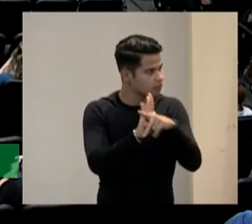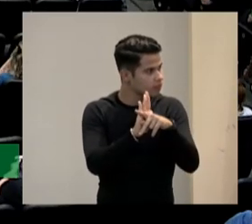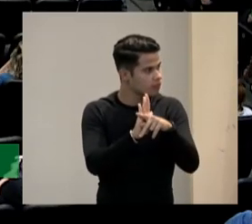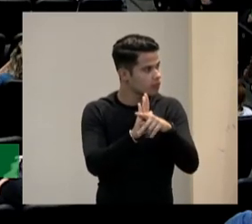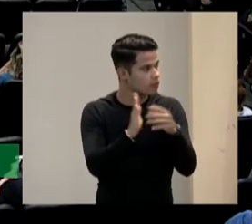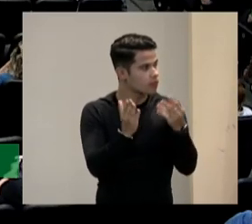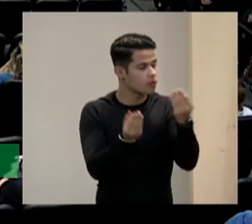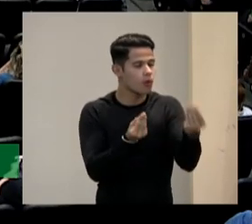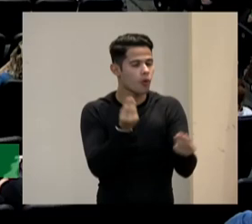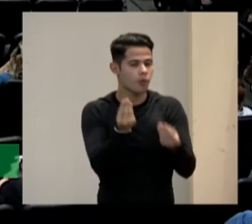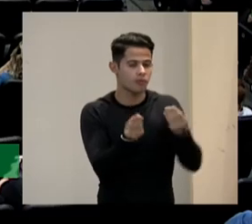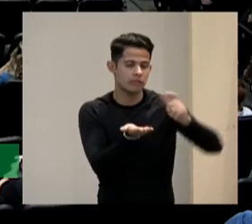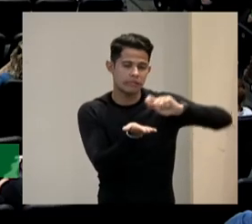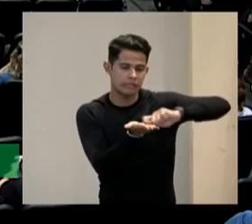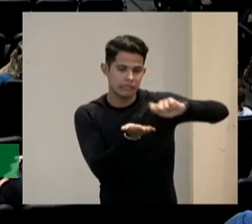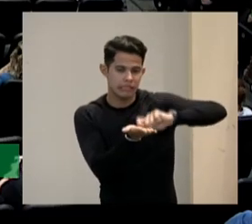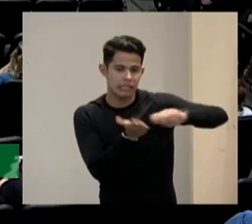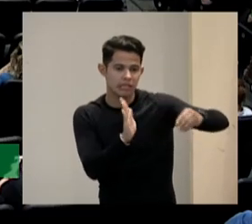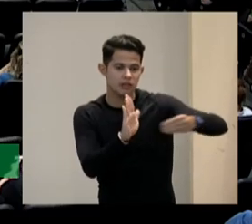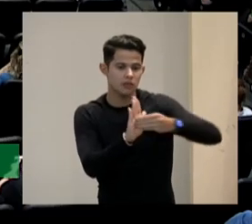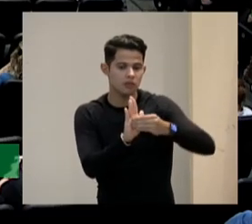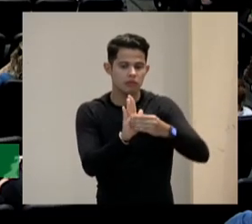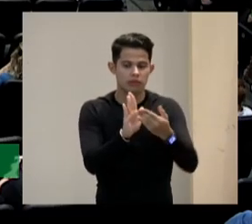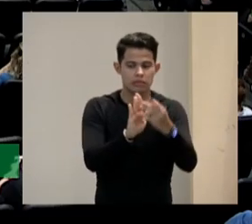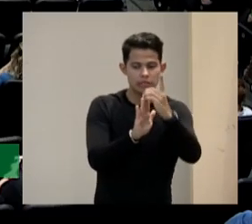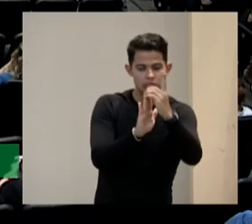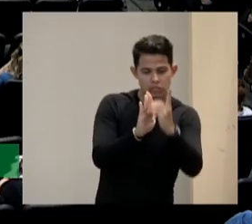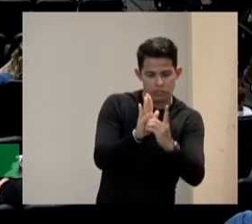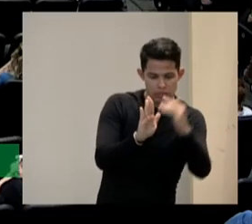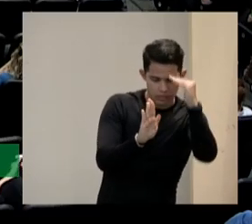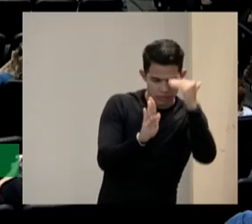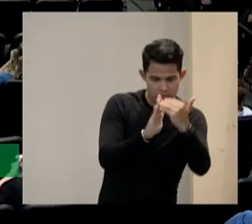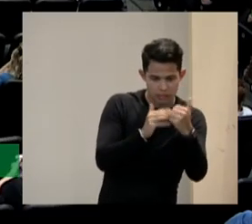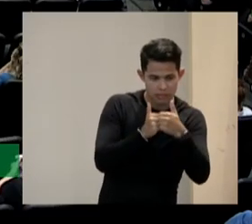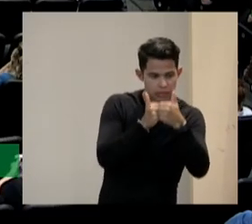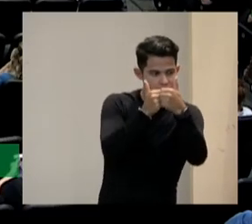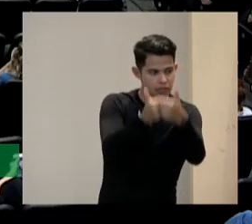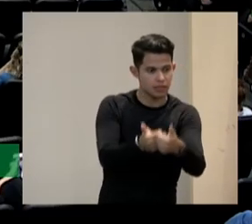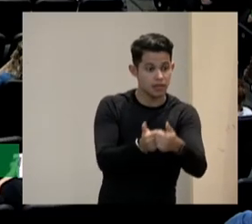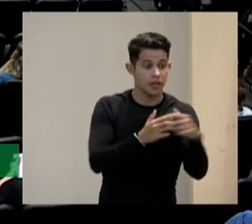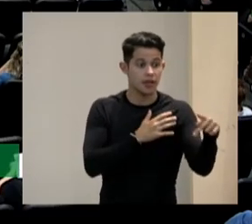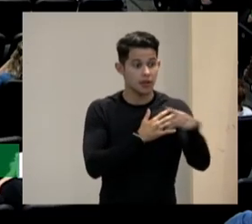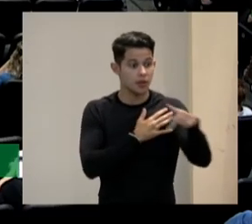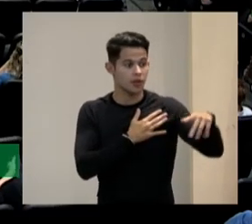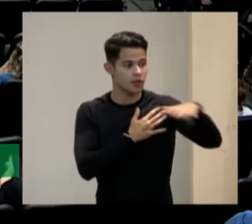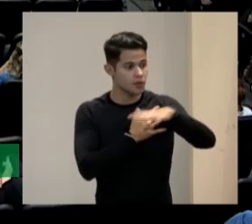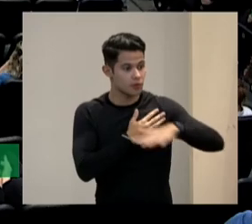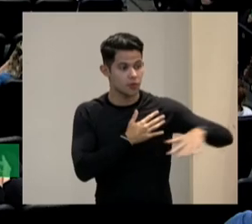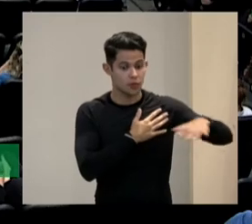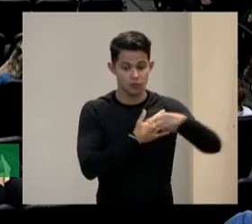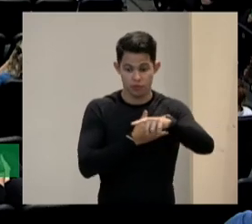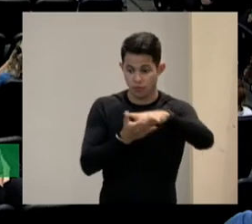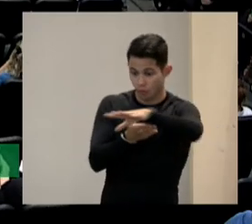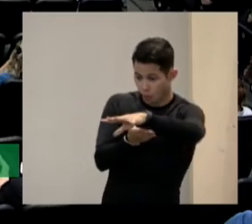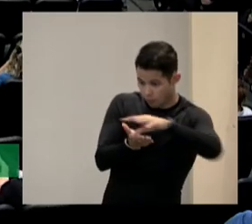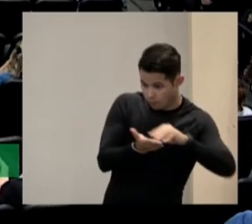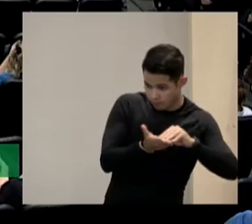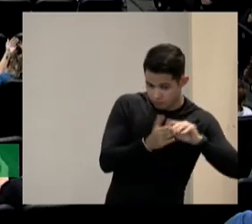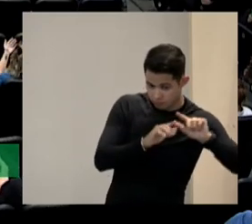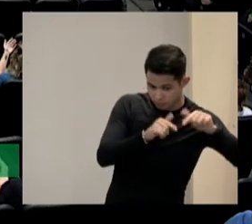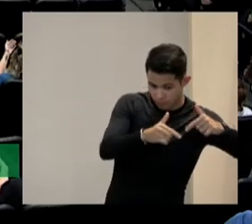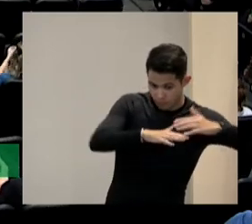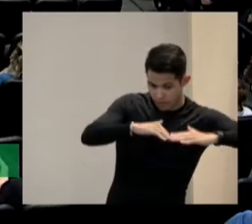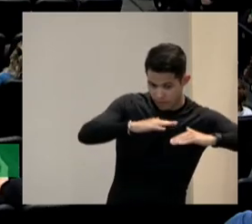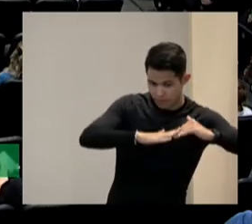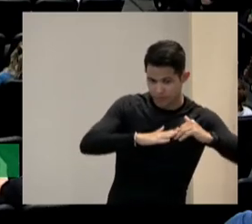escritas lá como directrices para ser desenvolvidas naqueles planos os professores executavam aquilo não a